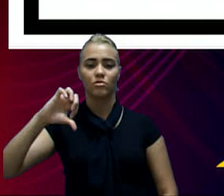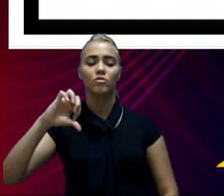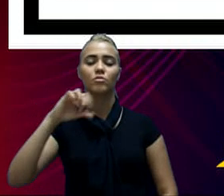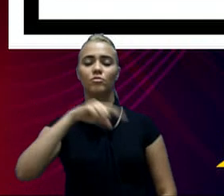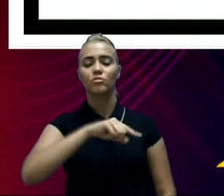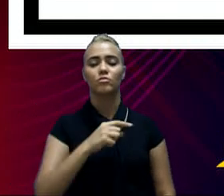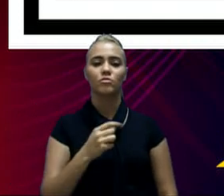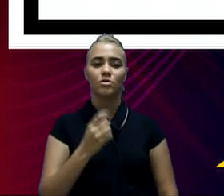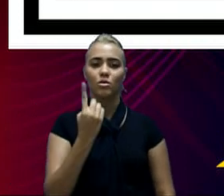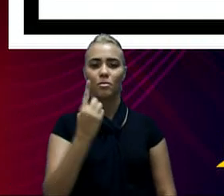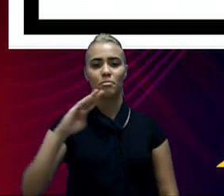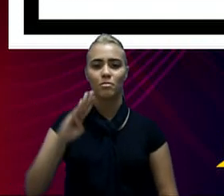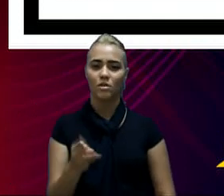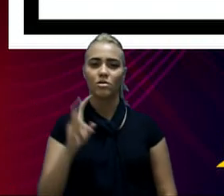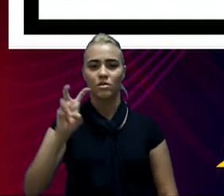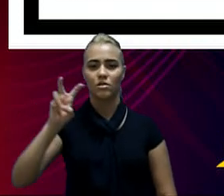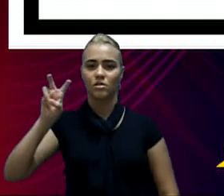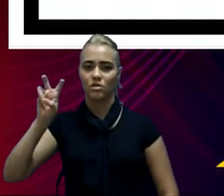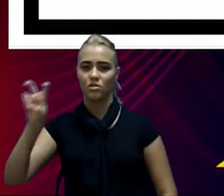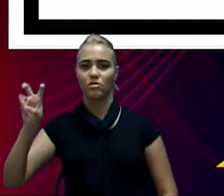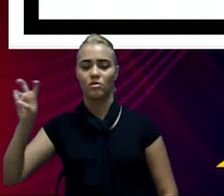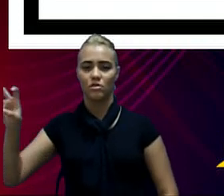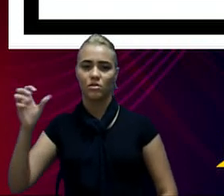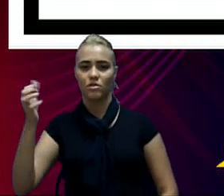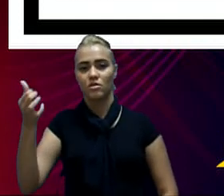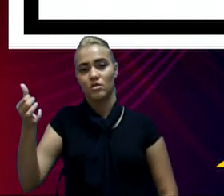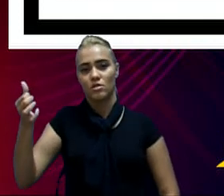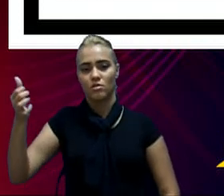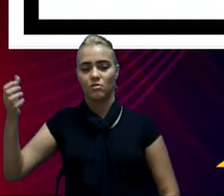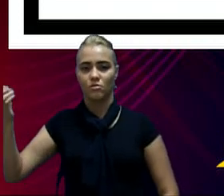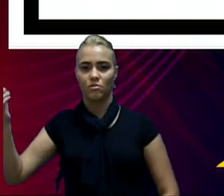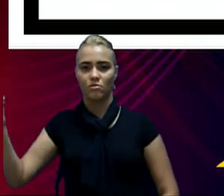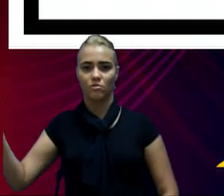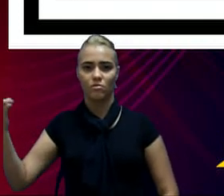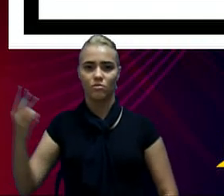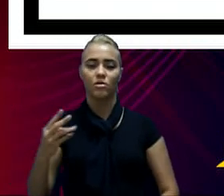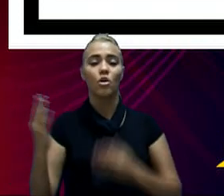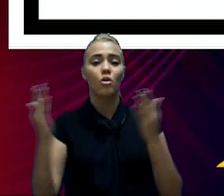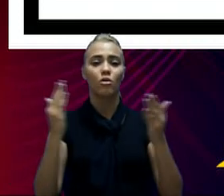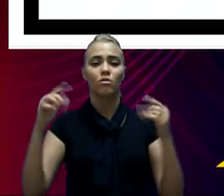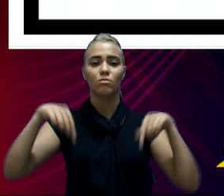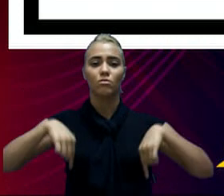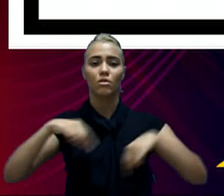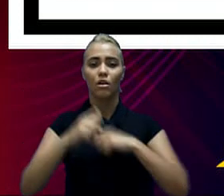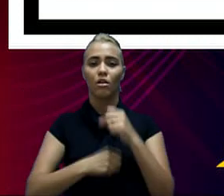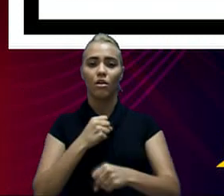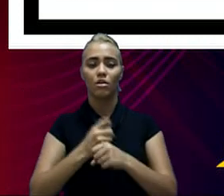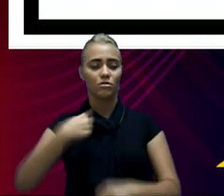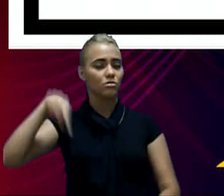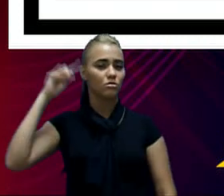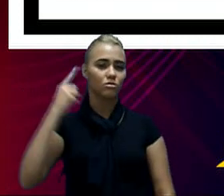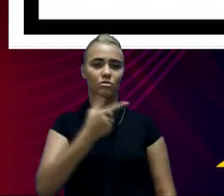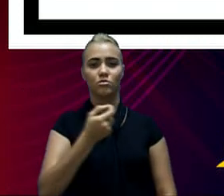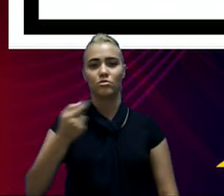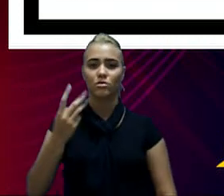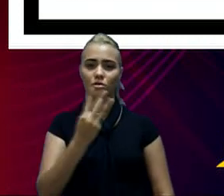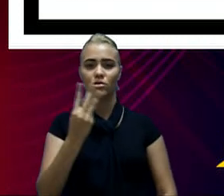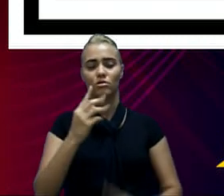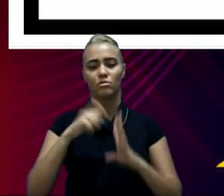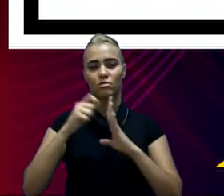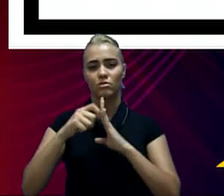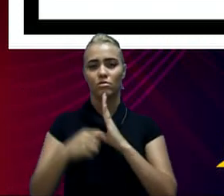por exemplo, R 1,555,602,000,00,00 Comparados com o terceiro quadrimestre de 2020,